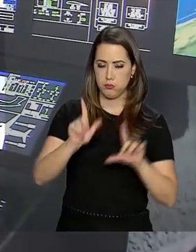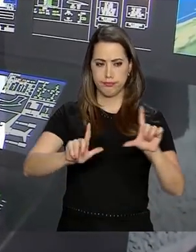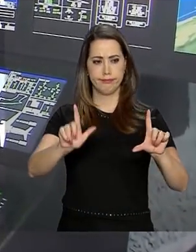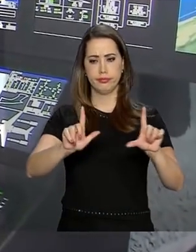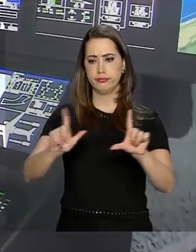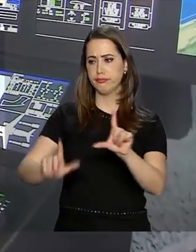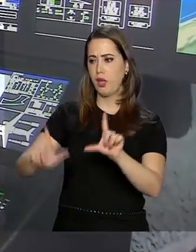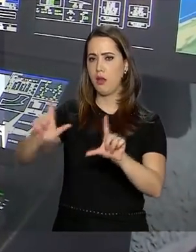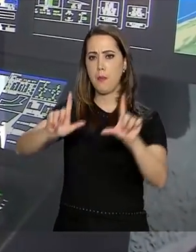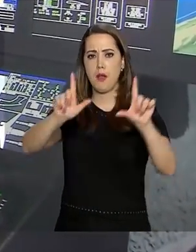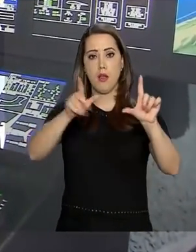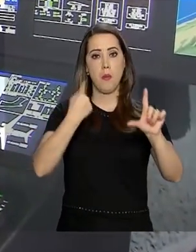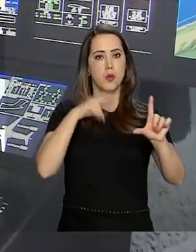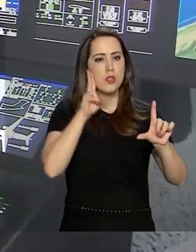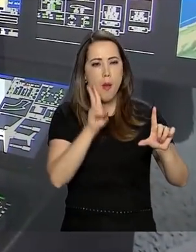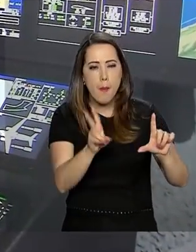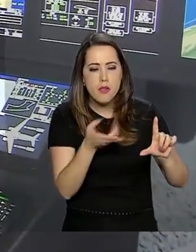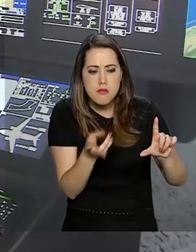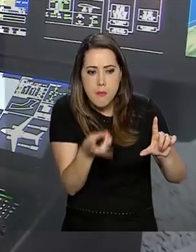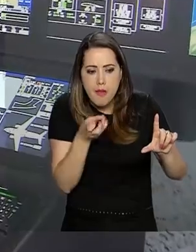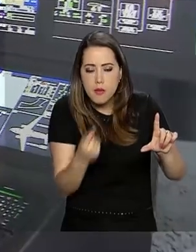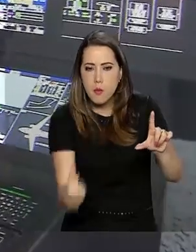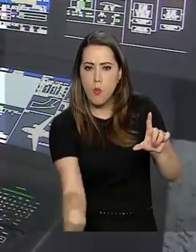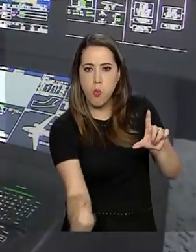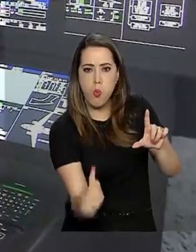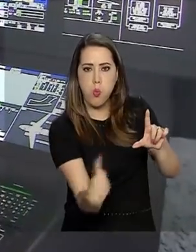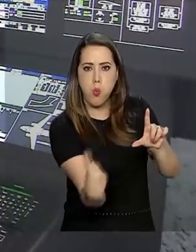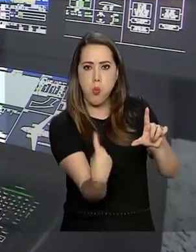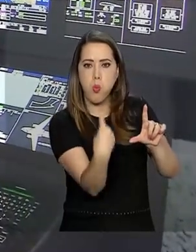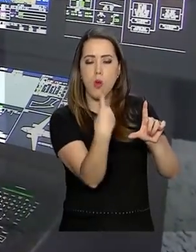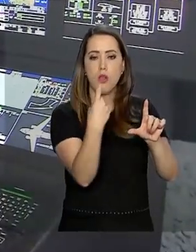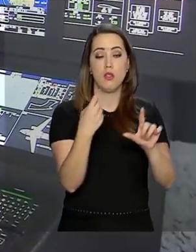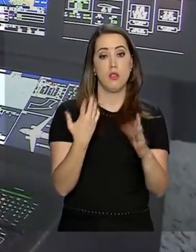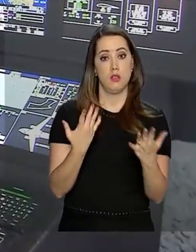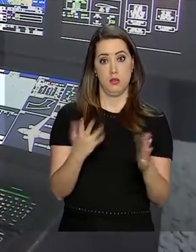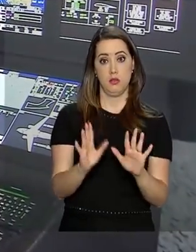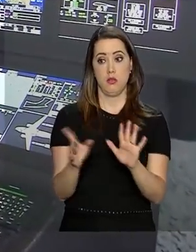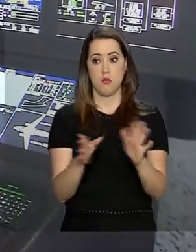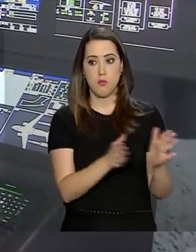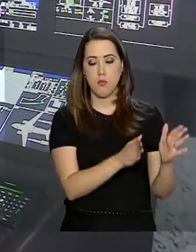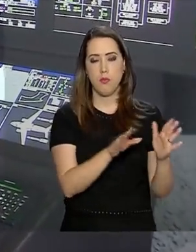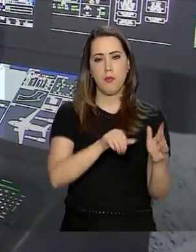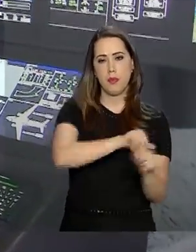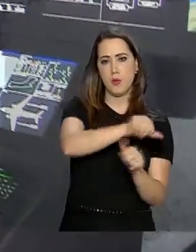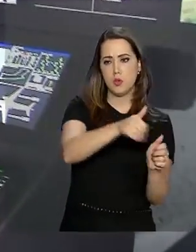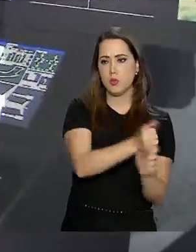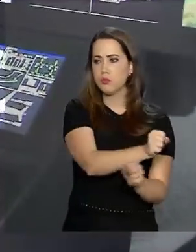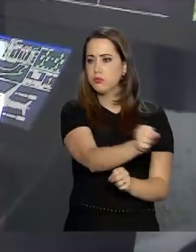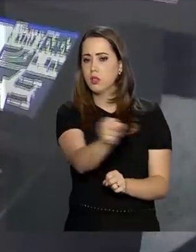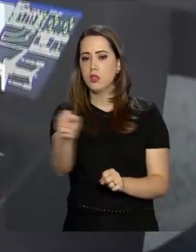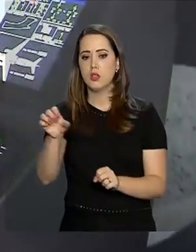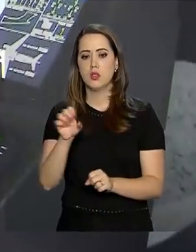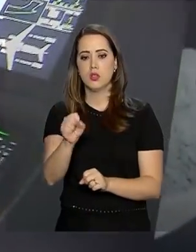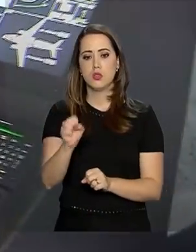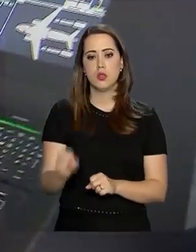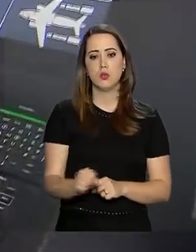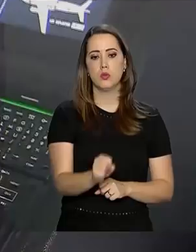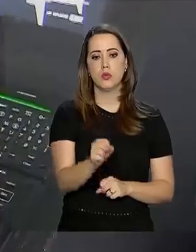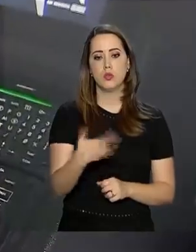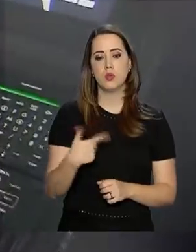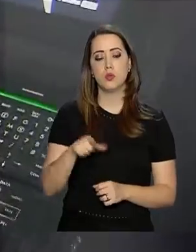descobrir se algum míssil foi lançado na direção da aeronave. Para mudar a rota, é muito simples. Basta pegar o comando,